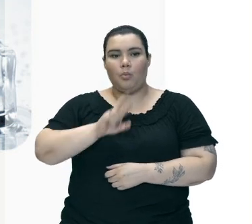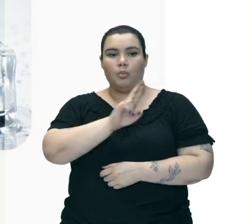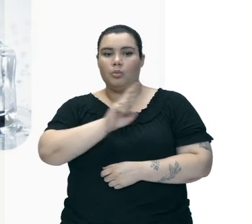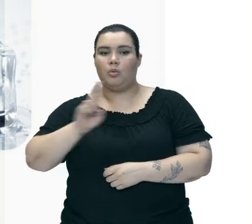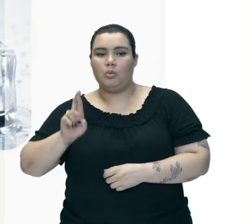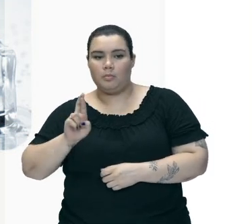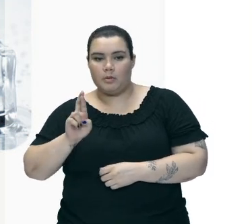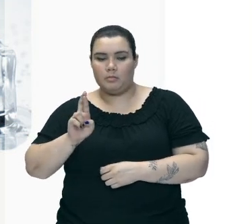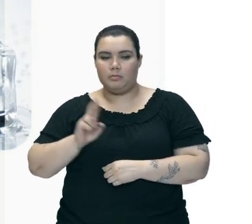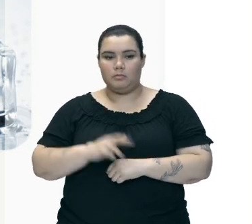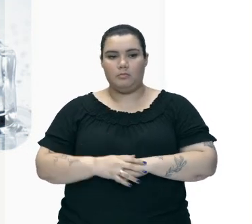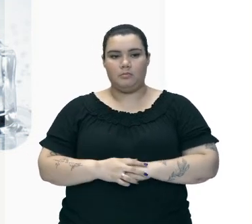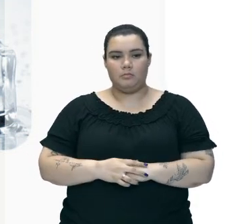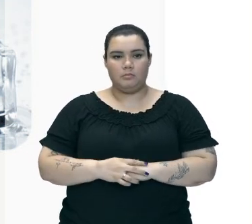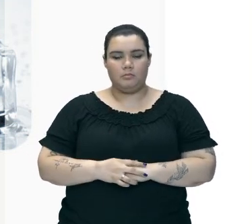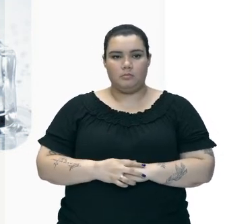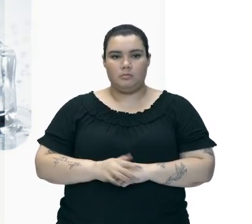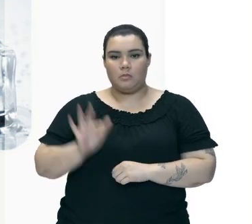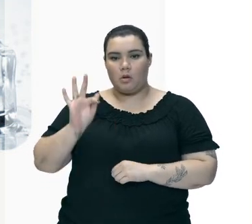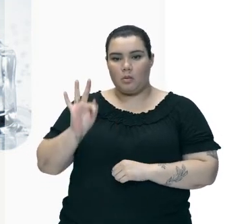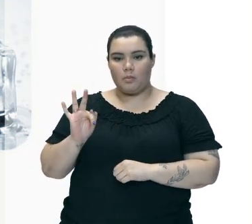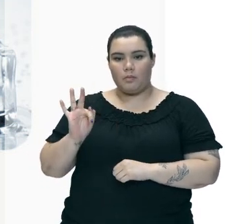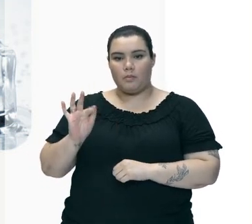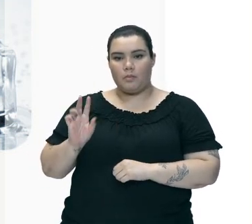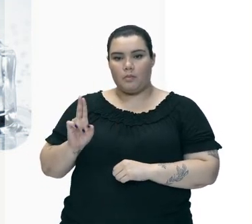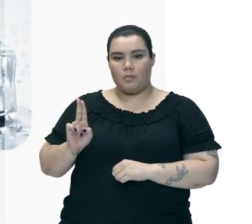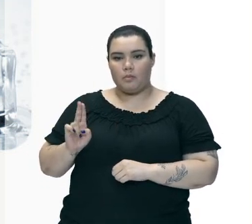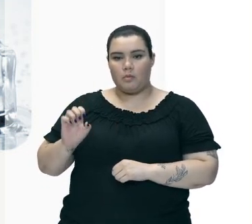Vai ser Fusão